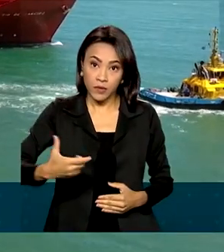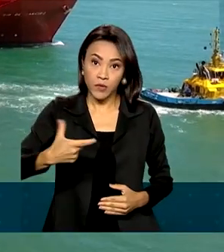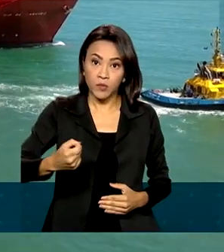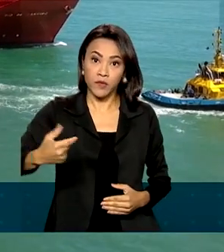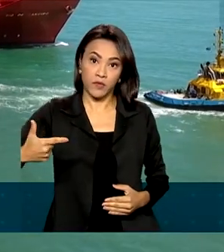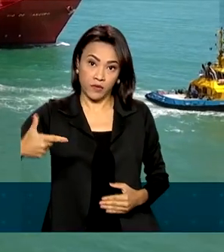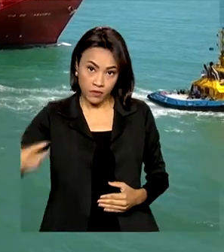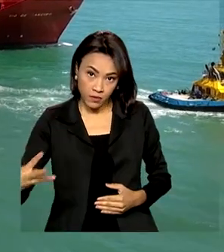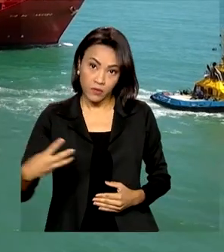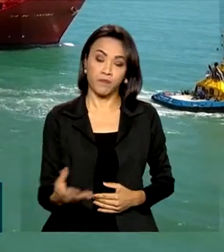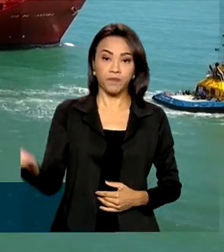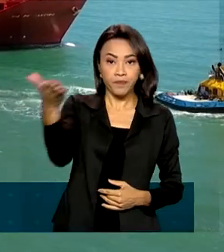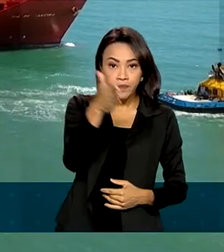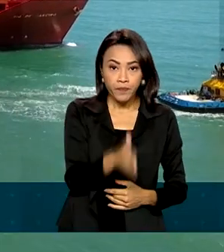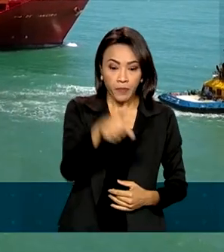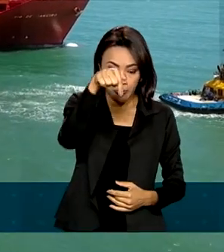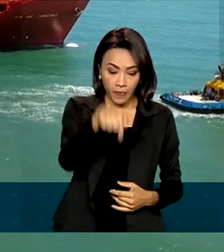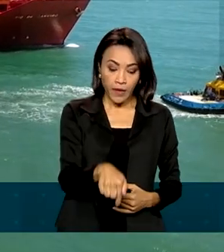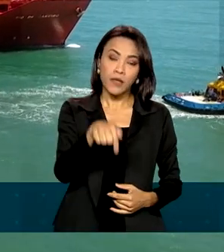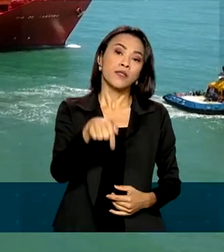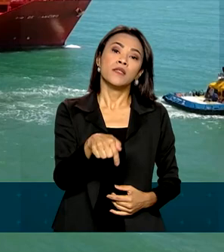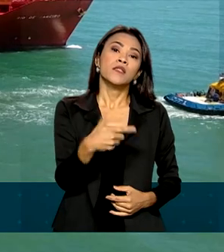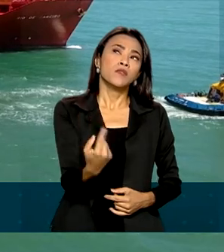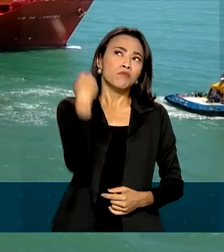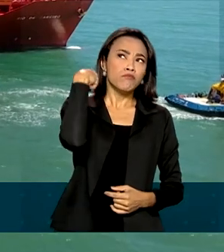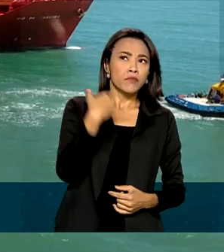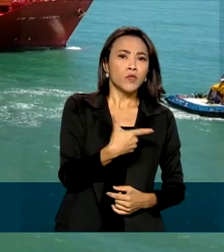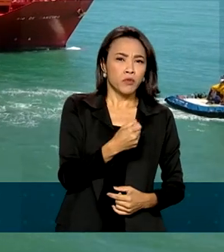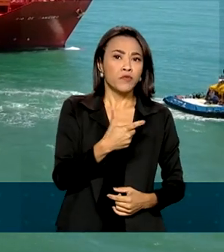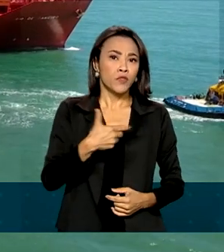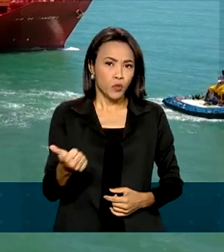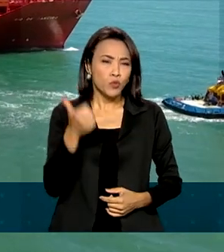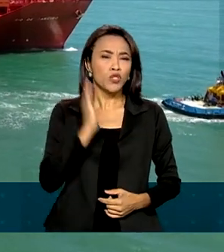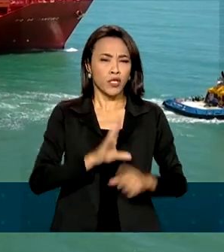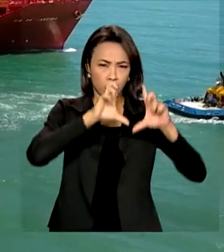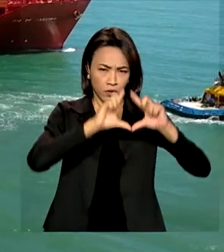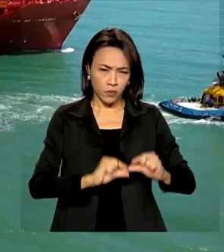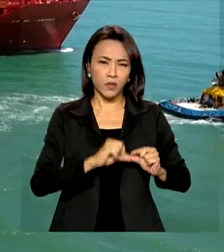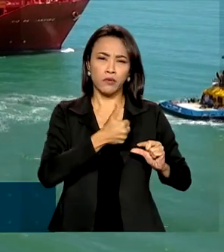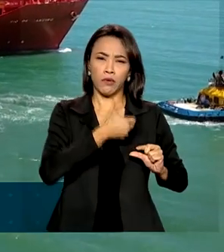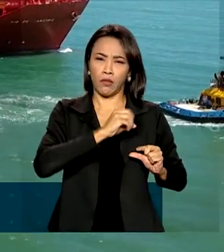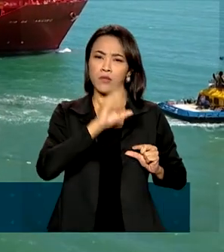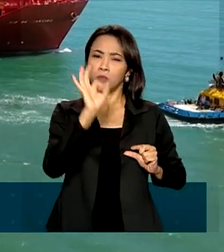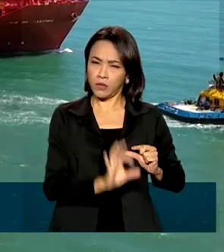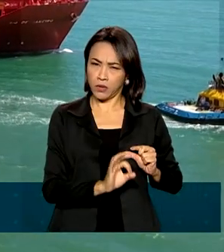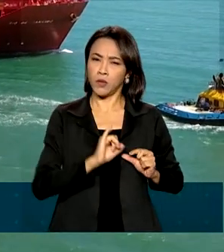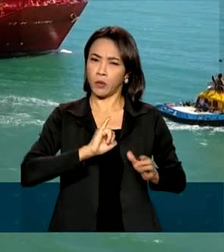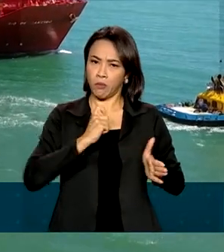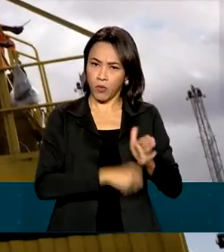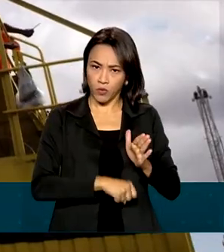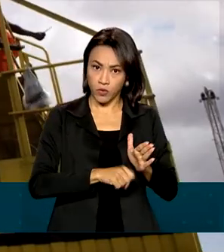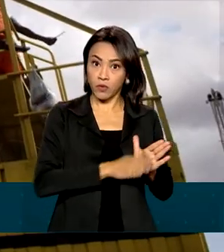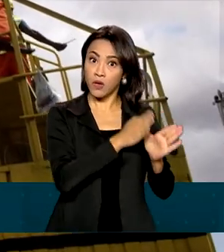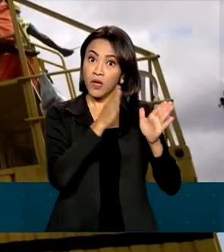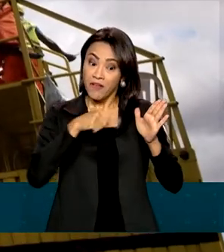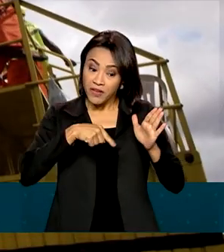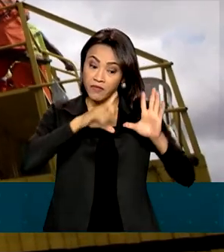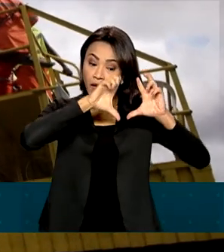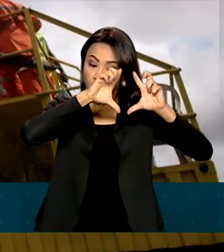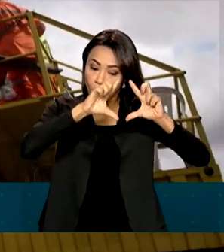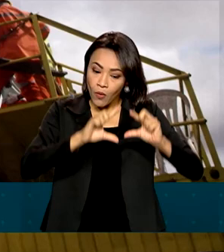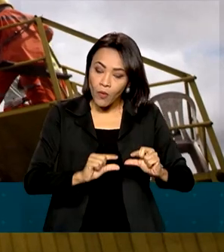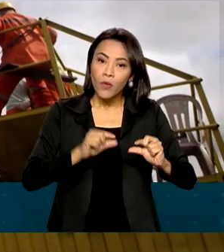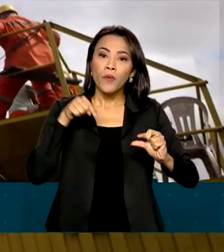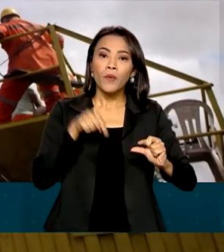Em 2021, o governo já tinha diminuído este imposto em 10%. A medida deve aliviar a alta no